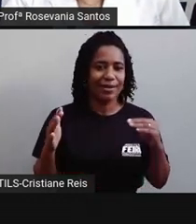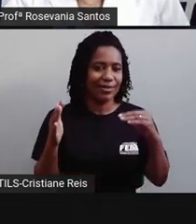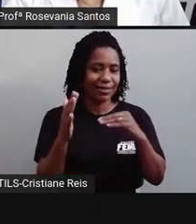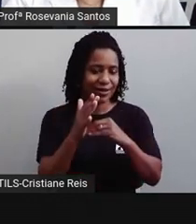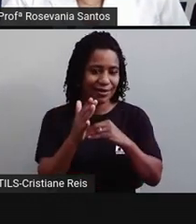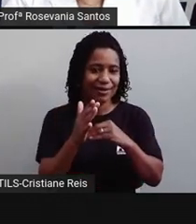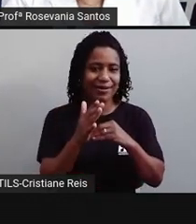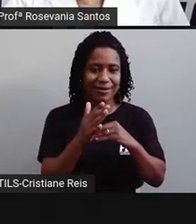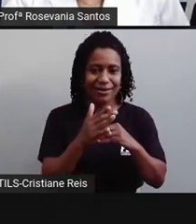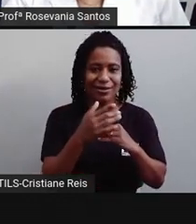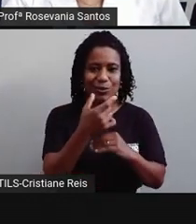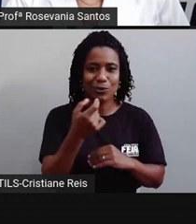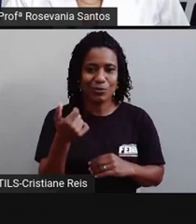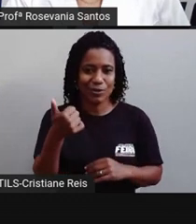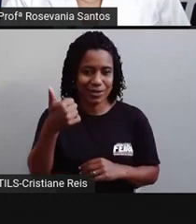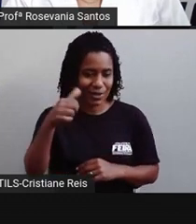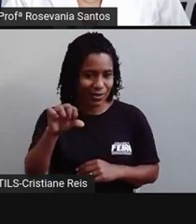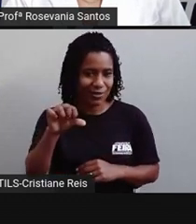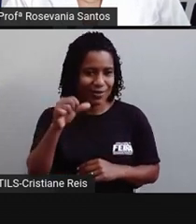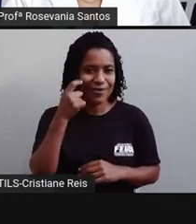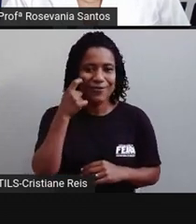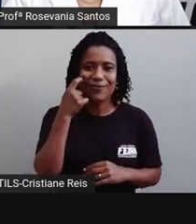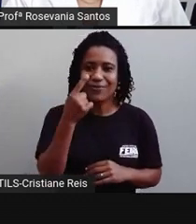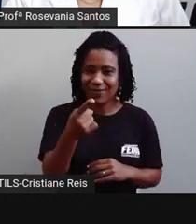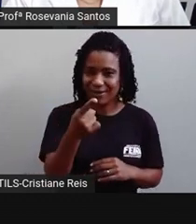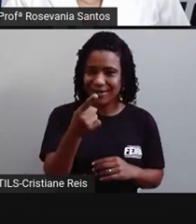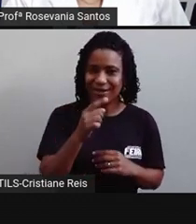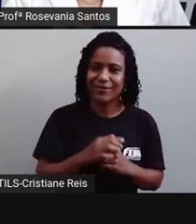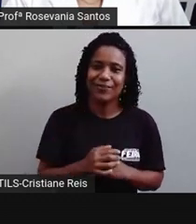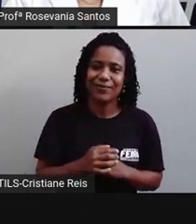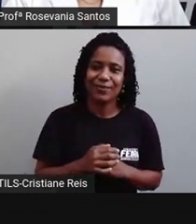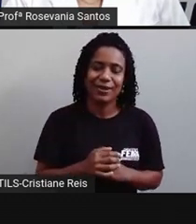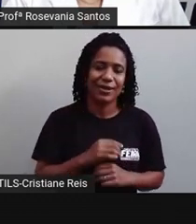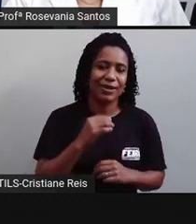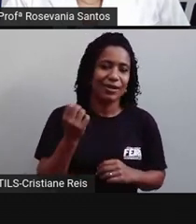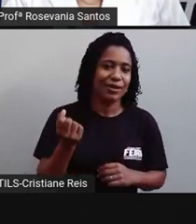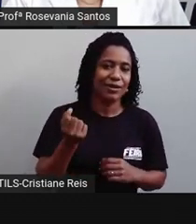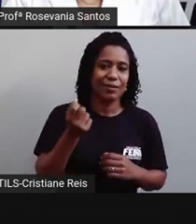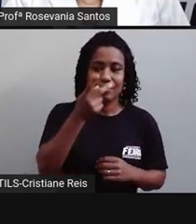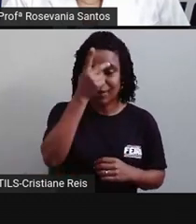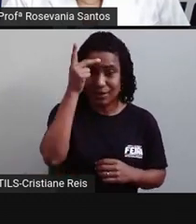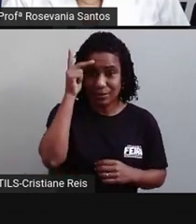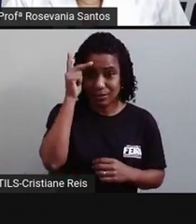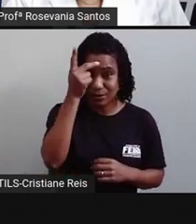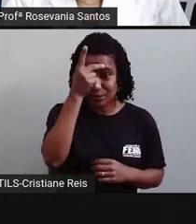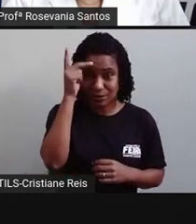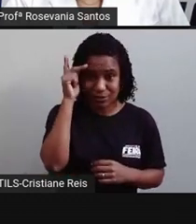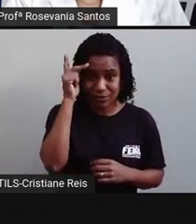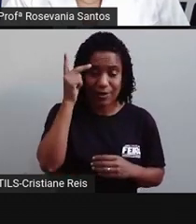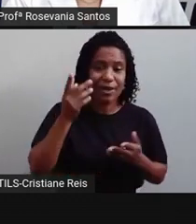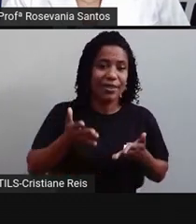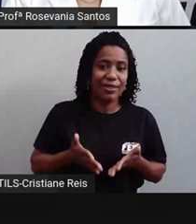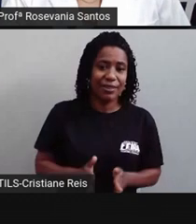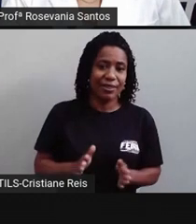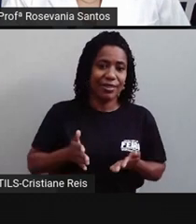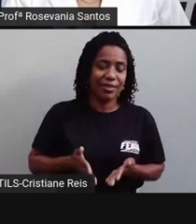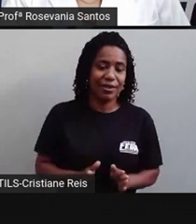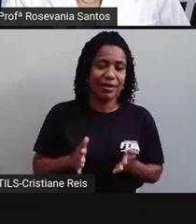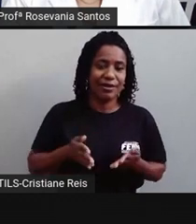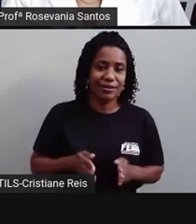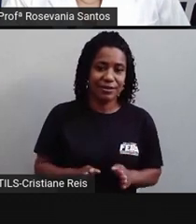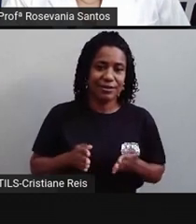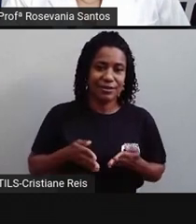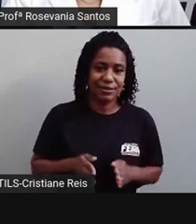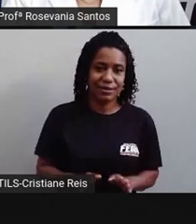2019, nós vamos observando que o número de pessoas que nasceram sempre